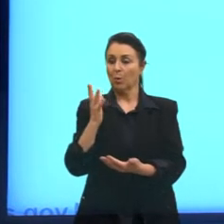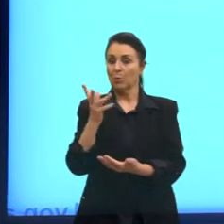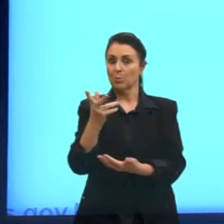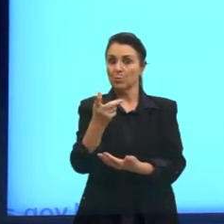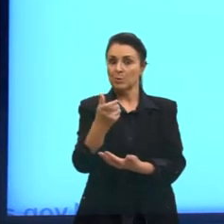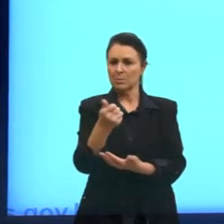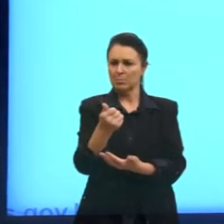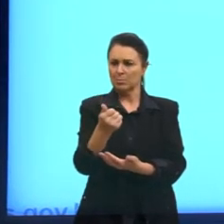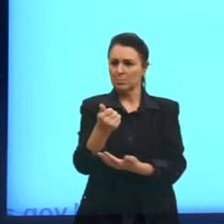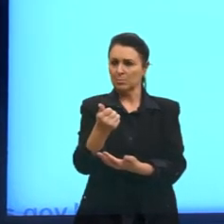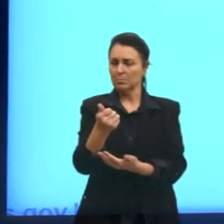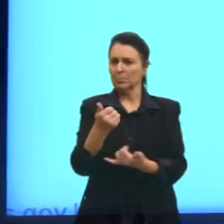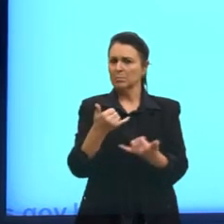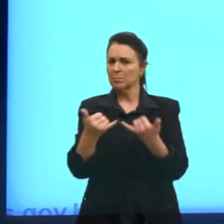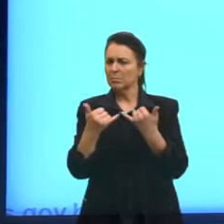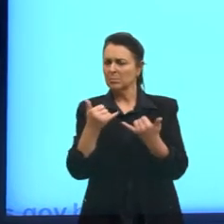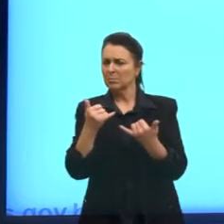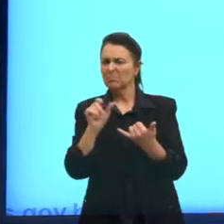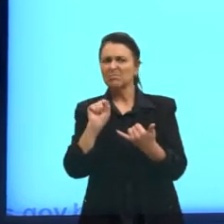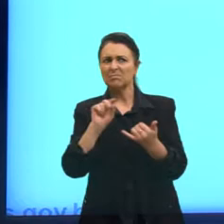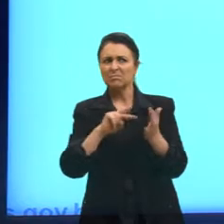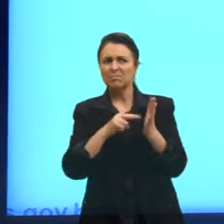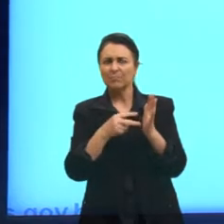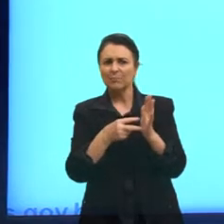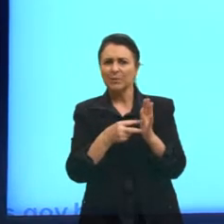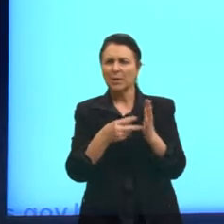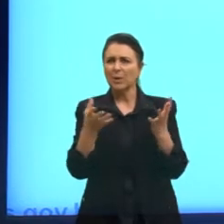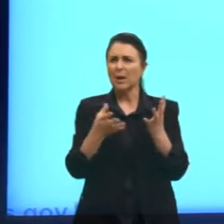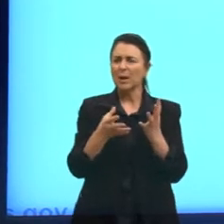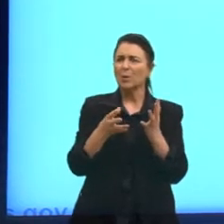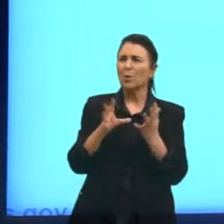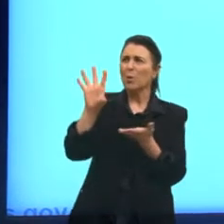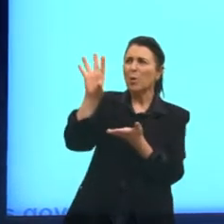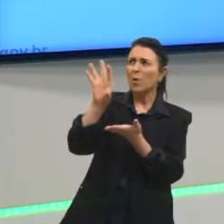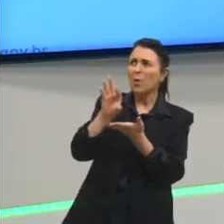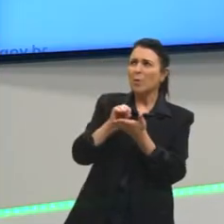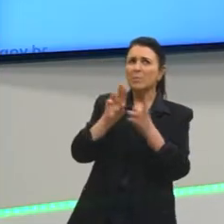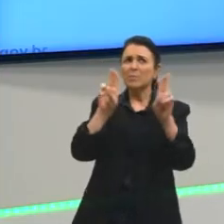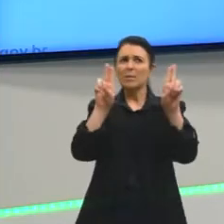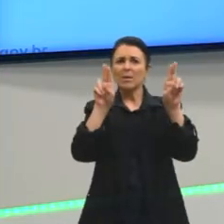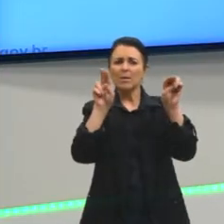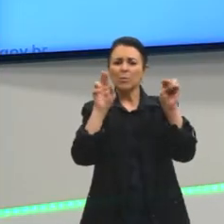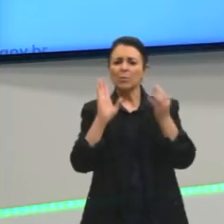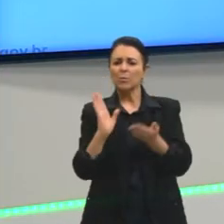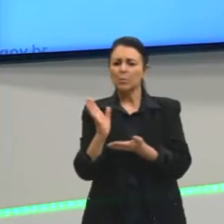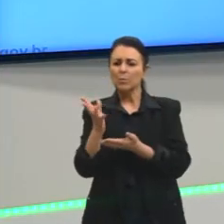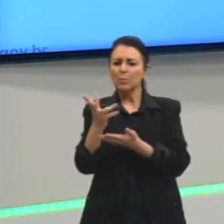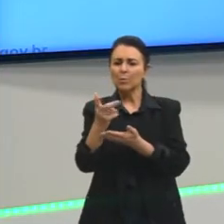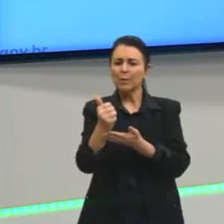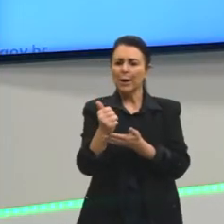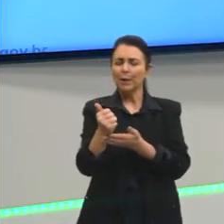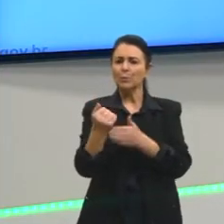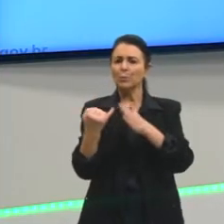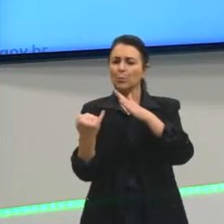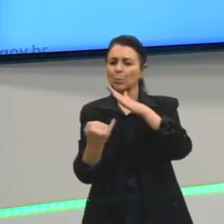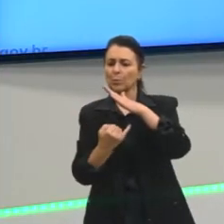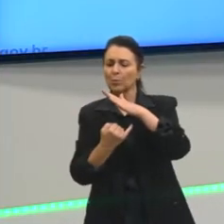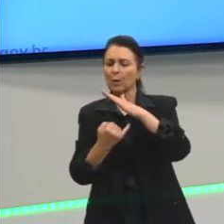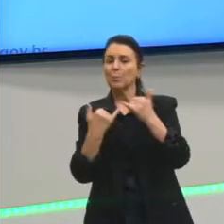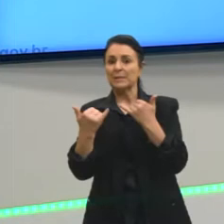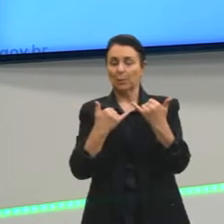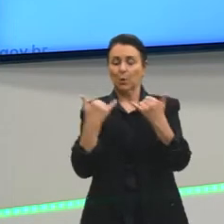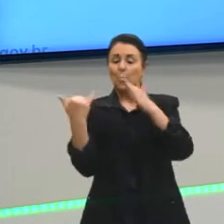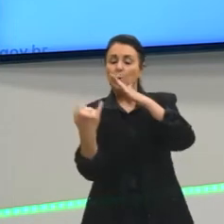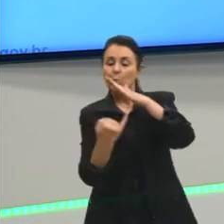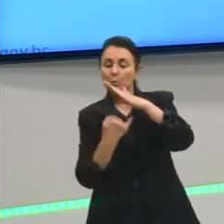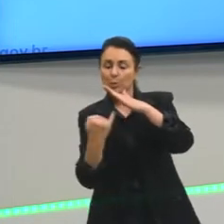exemplo, ah, eu quero citar um dado lá que é o Instituto Brasileiro de